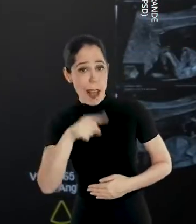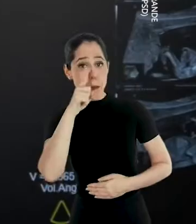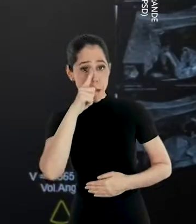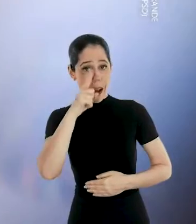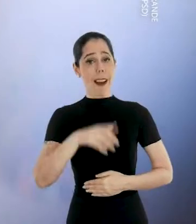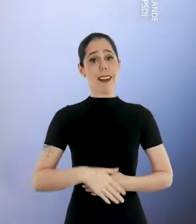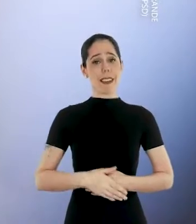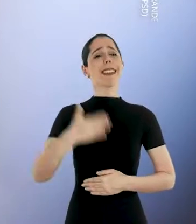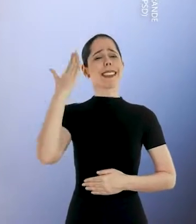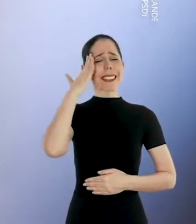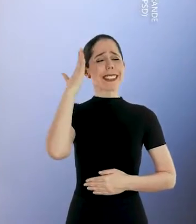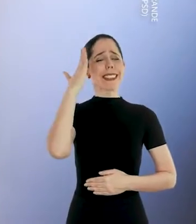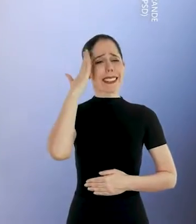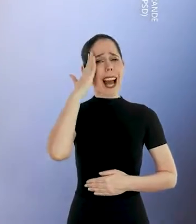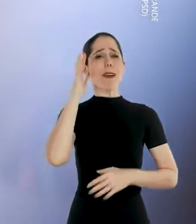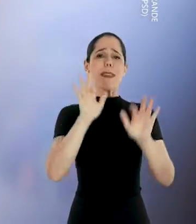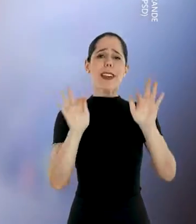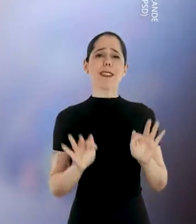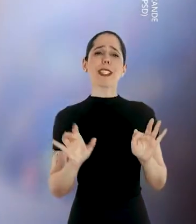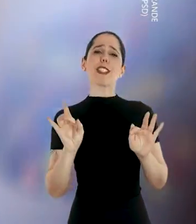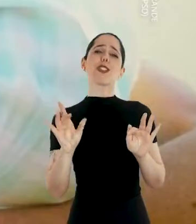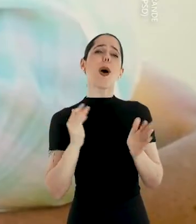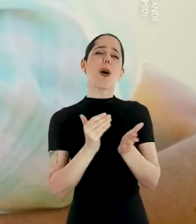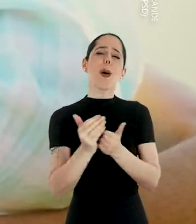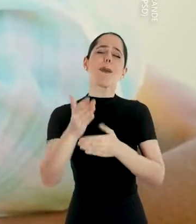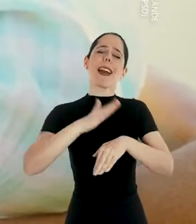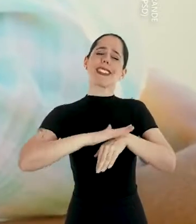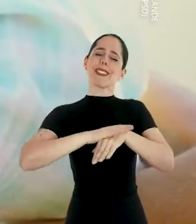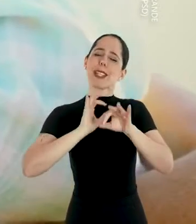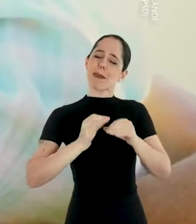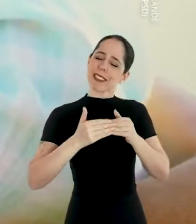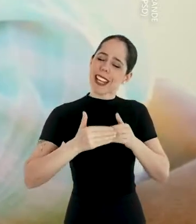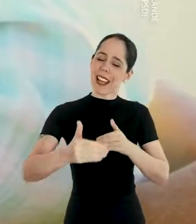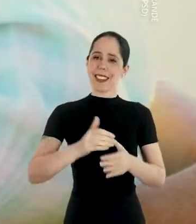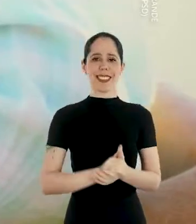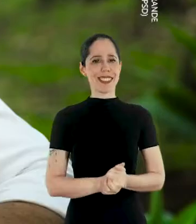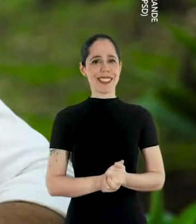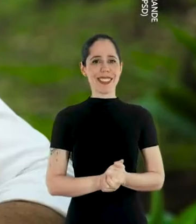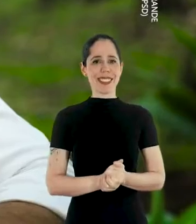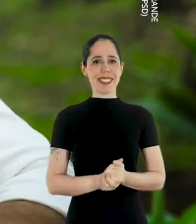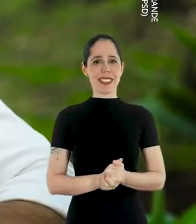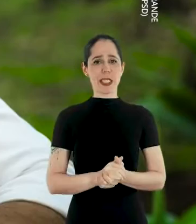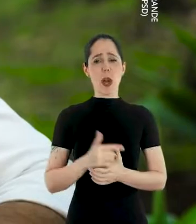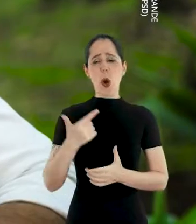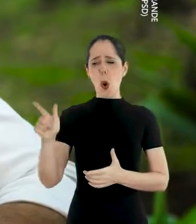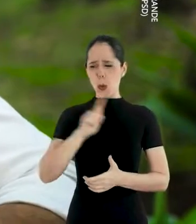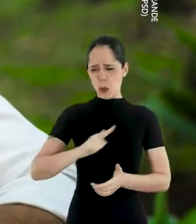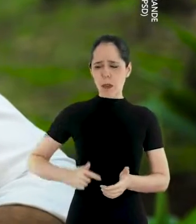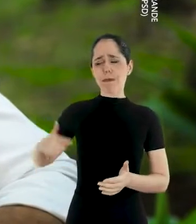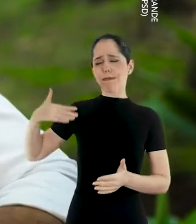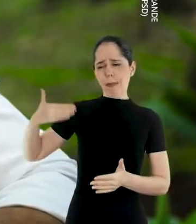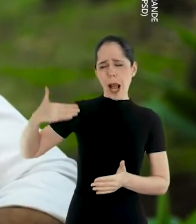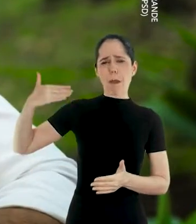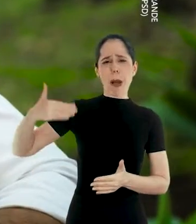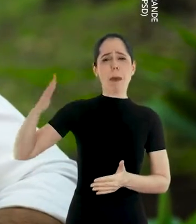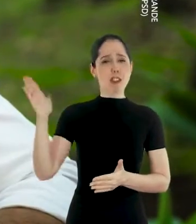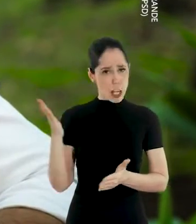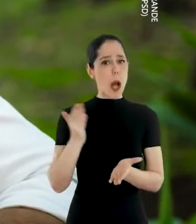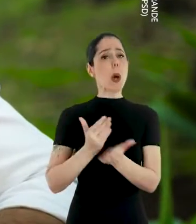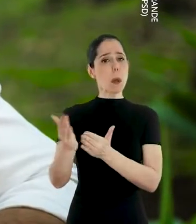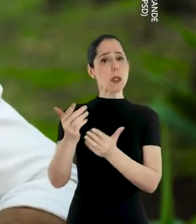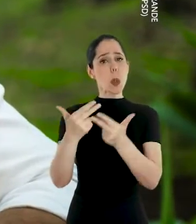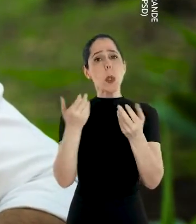mãe, sabe que a felicidade só nasce depois do tempo certo. Outros governos já começaram coisas